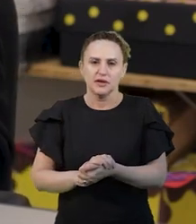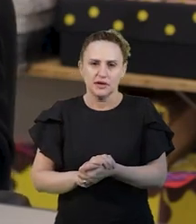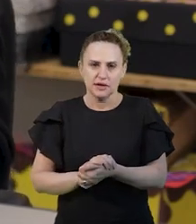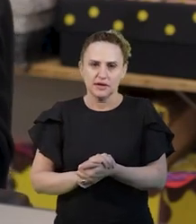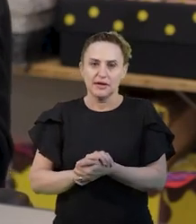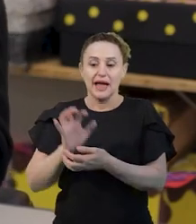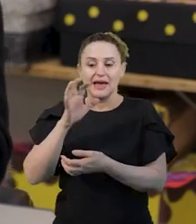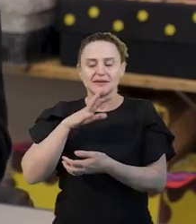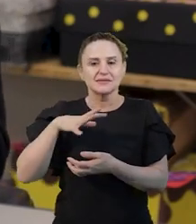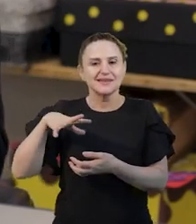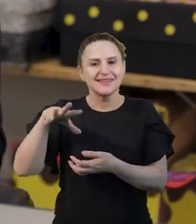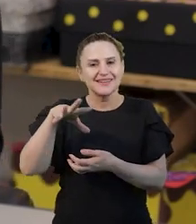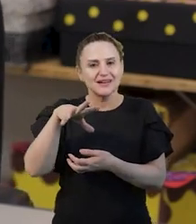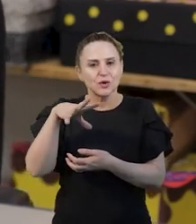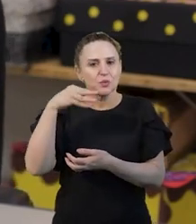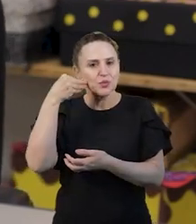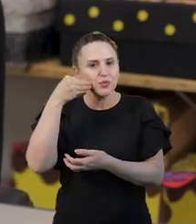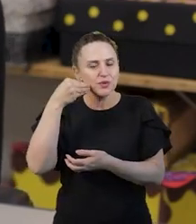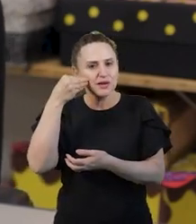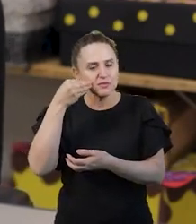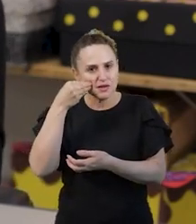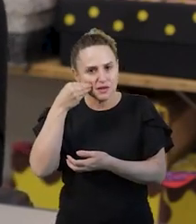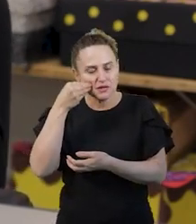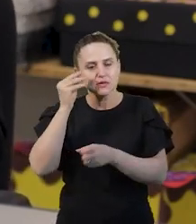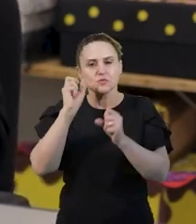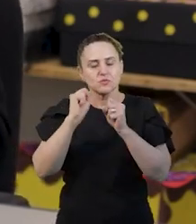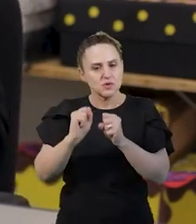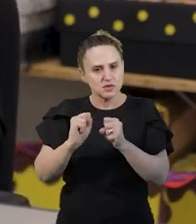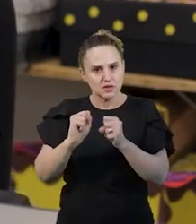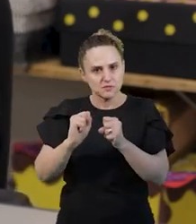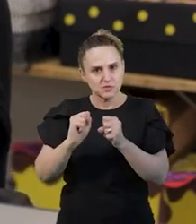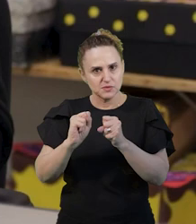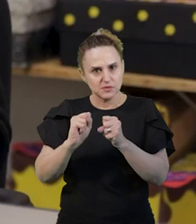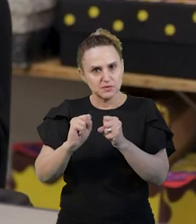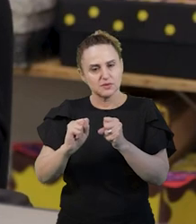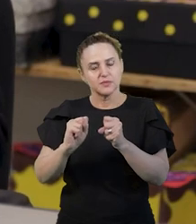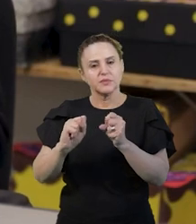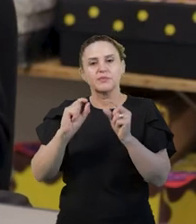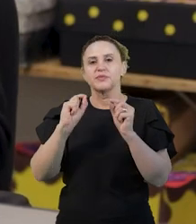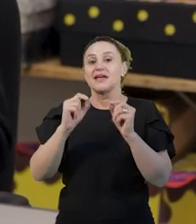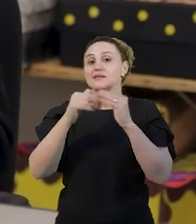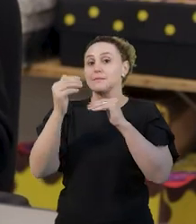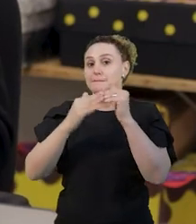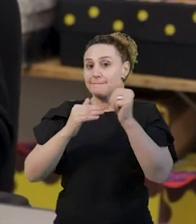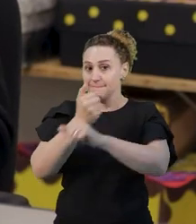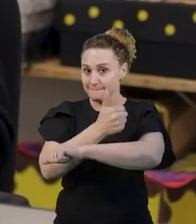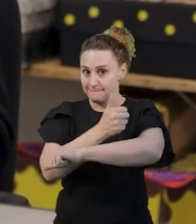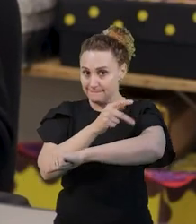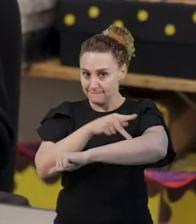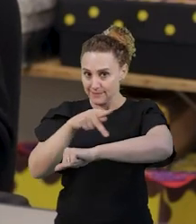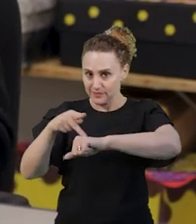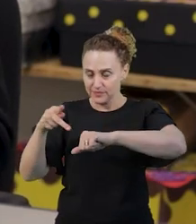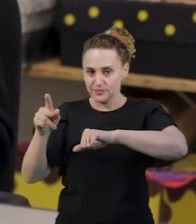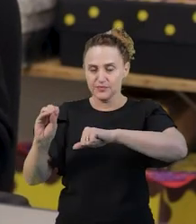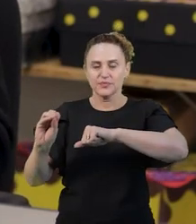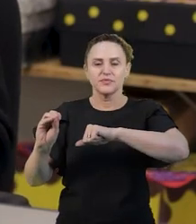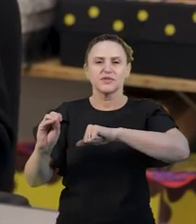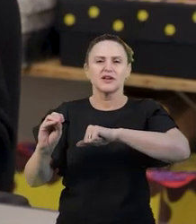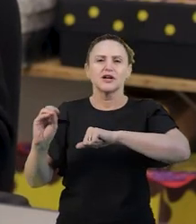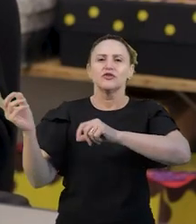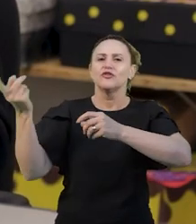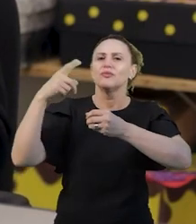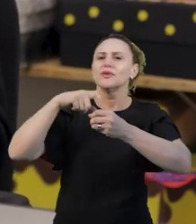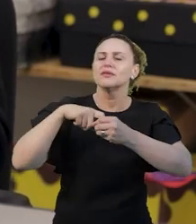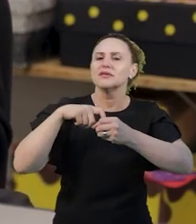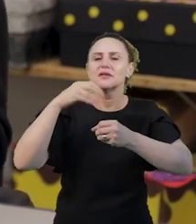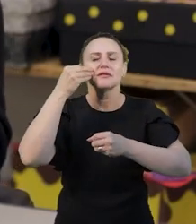esse campo de experiência, nós podemos tratar de práticas pedagógicas voltadas a experiências